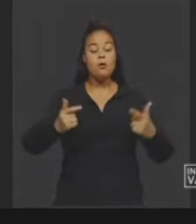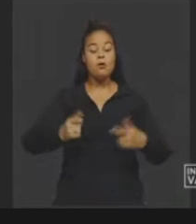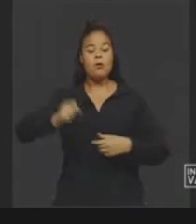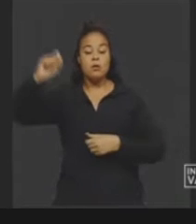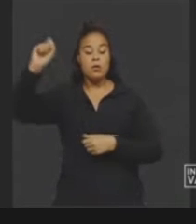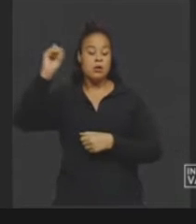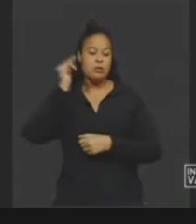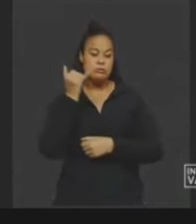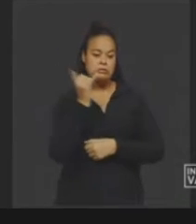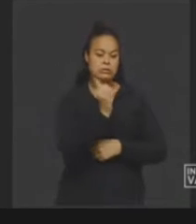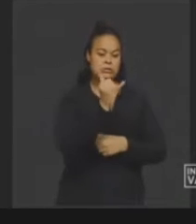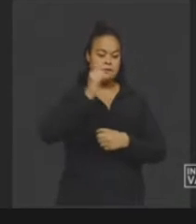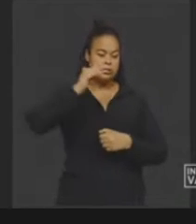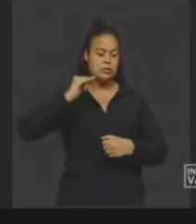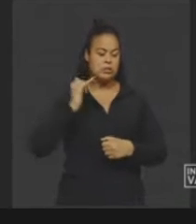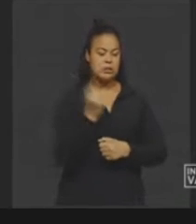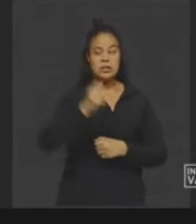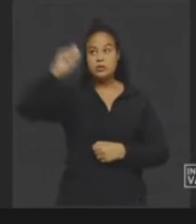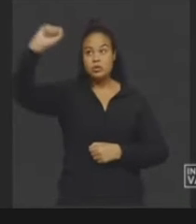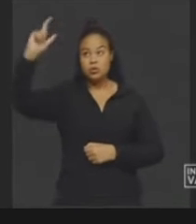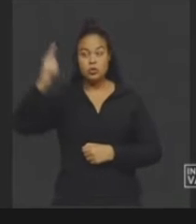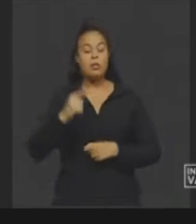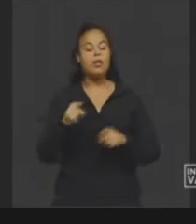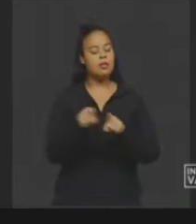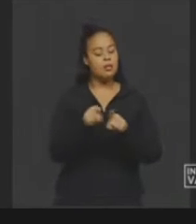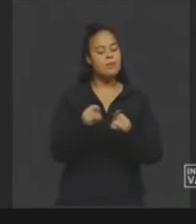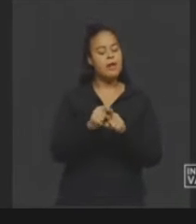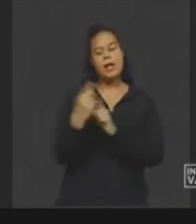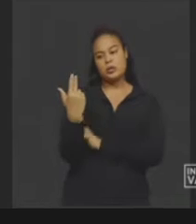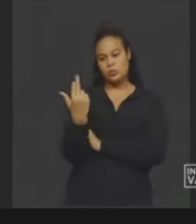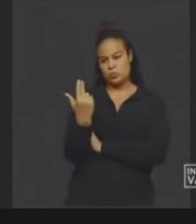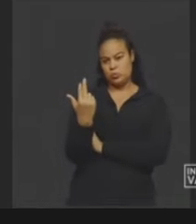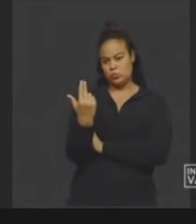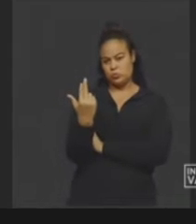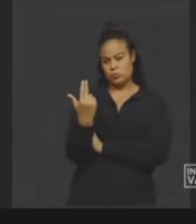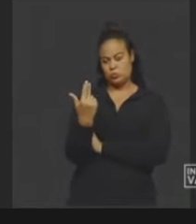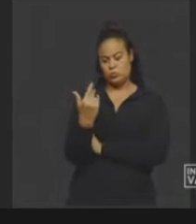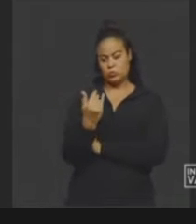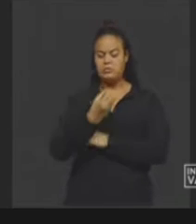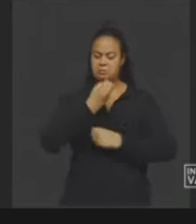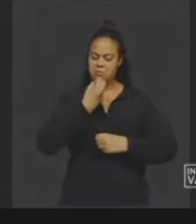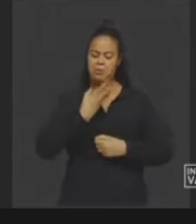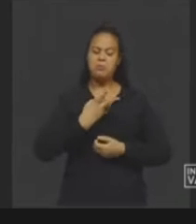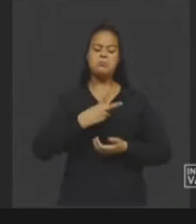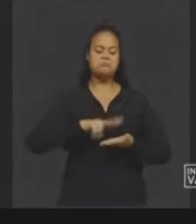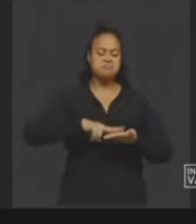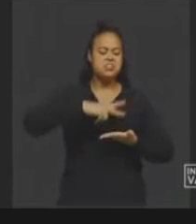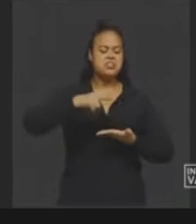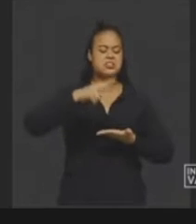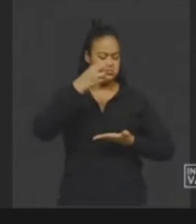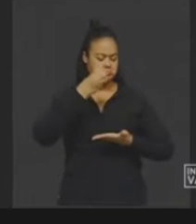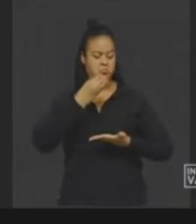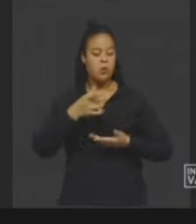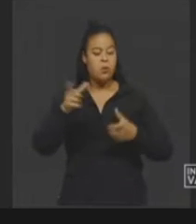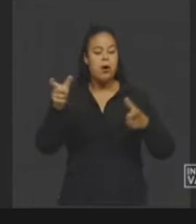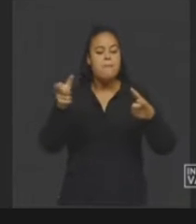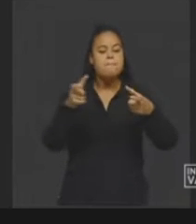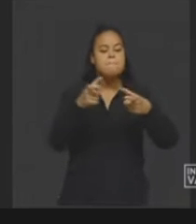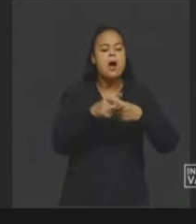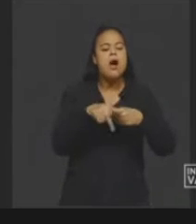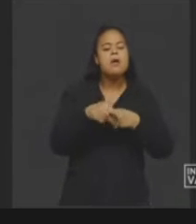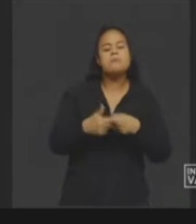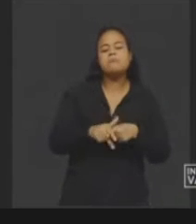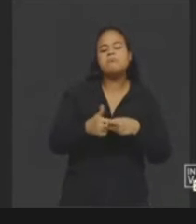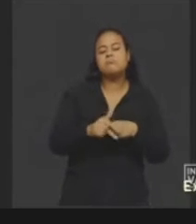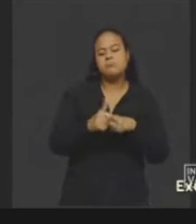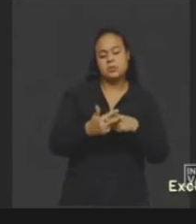de passagem, energia solar também é uma energia limpa, também é uma energia eficiente, e também tem pouca manutenção.